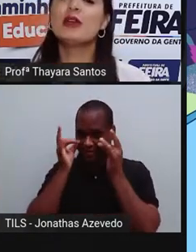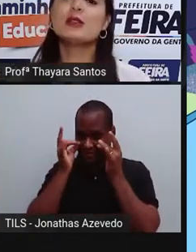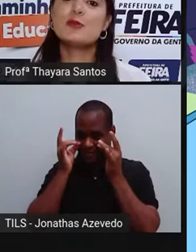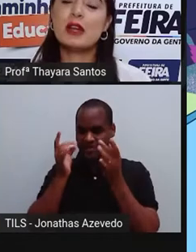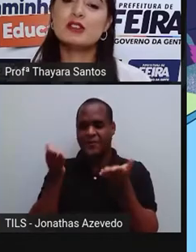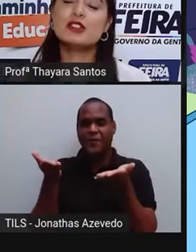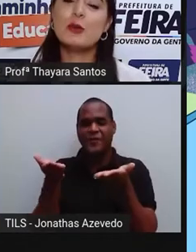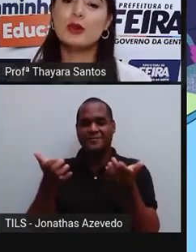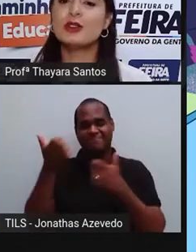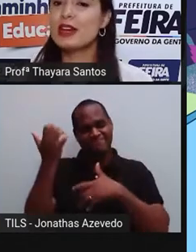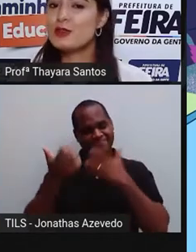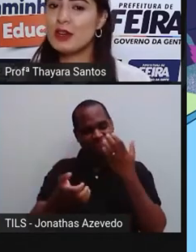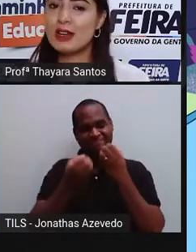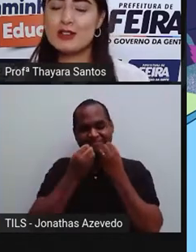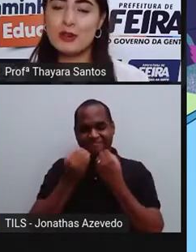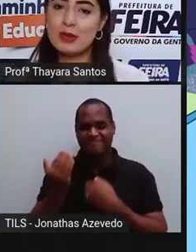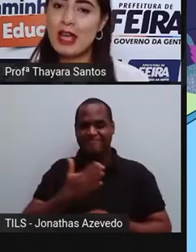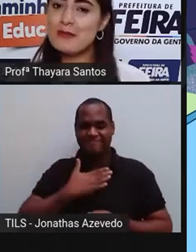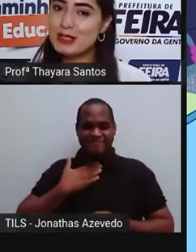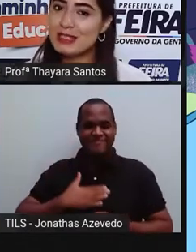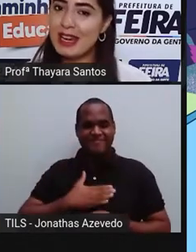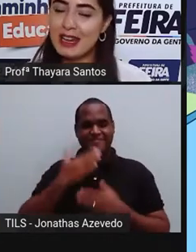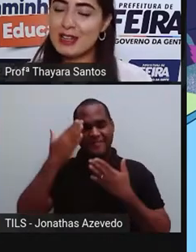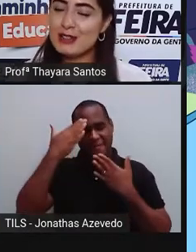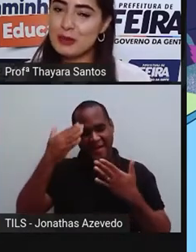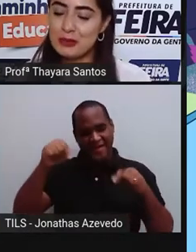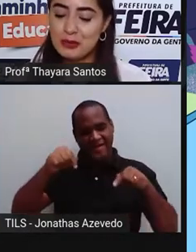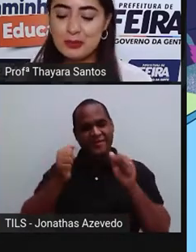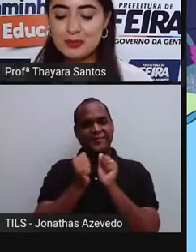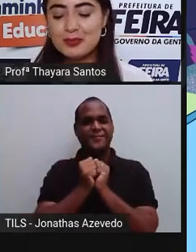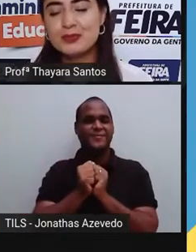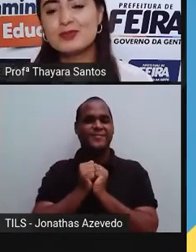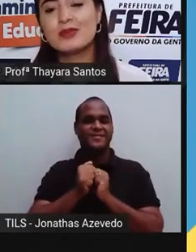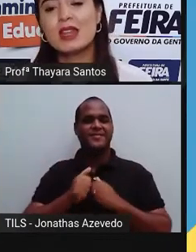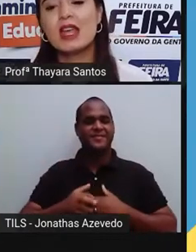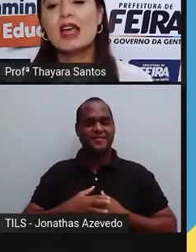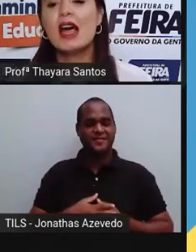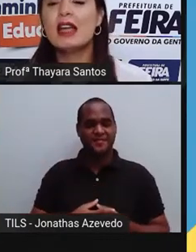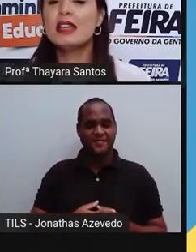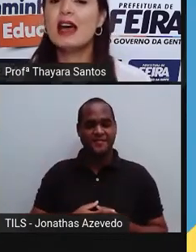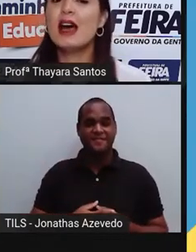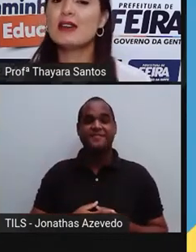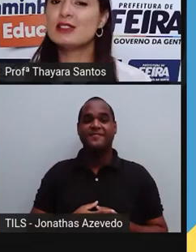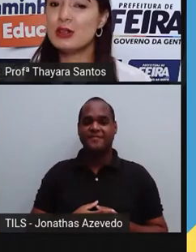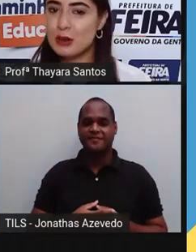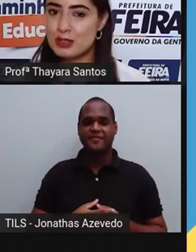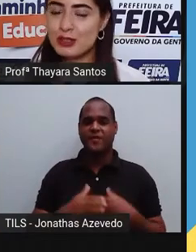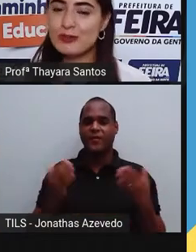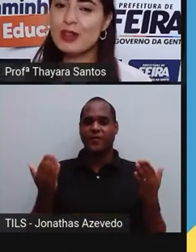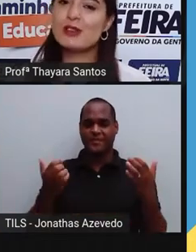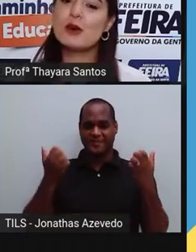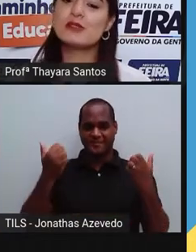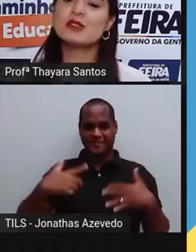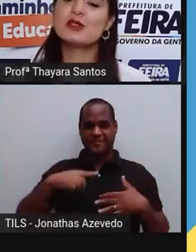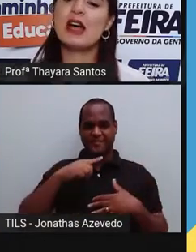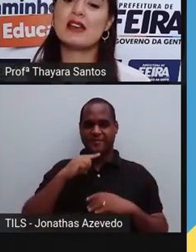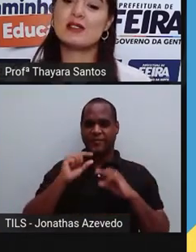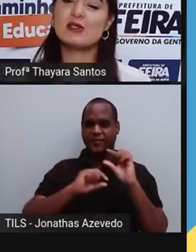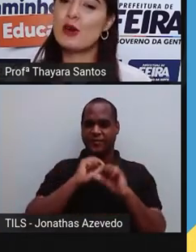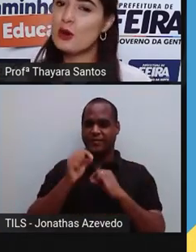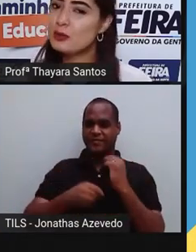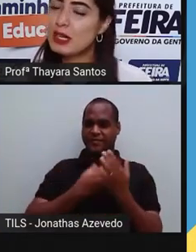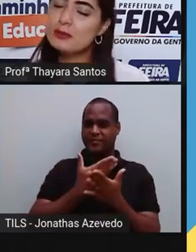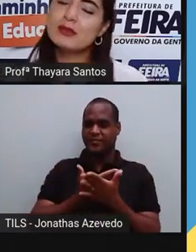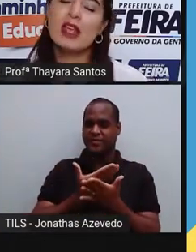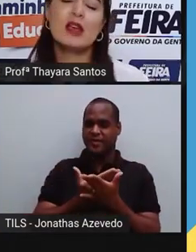Então isso para a gente é muito gratificante. Obrigada por estarem aqui de novo. E na aula de hoje nós vamos estudar